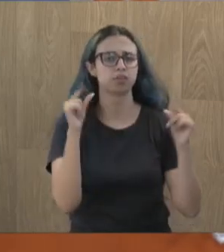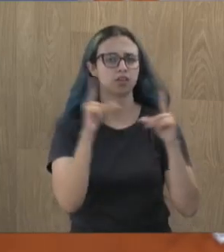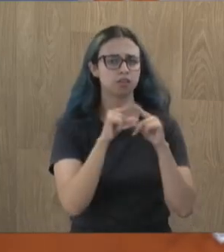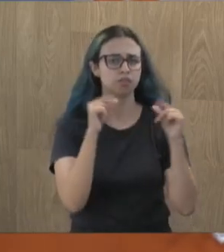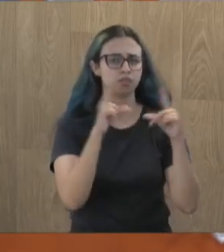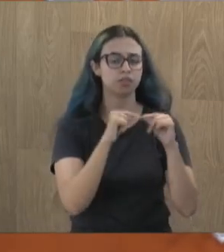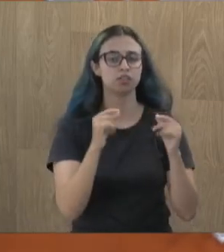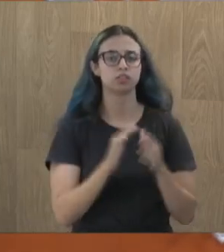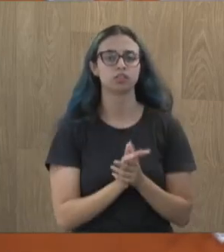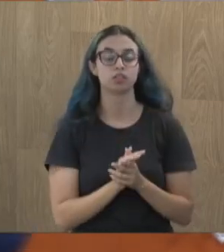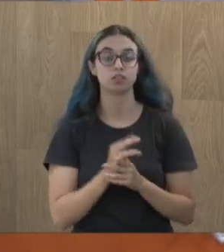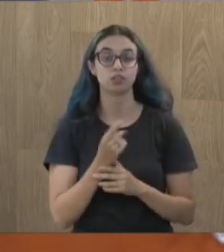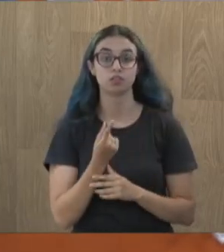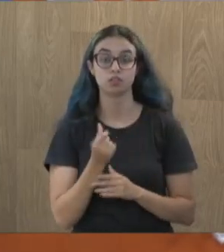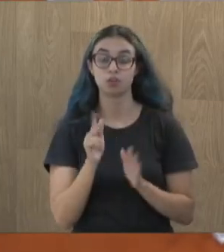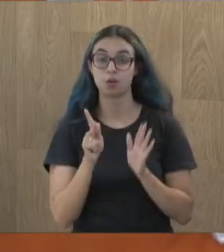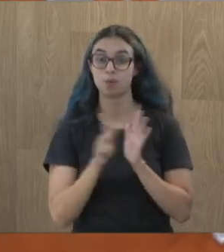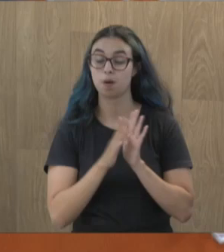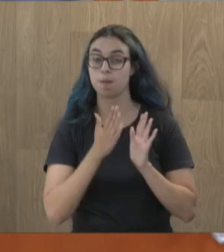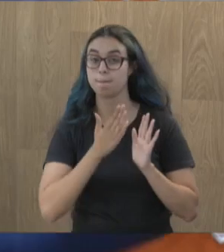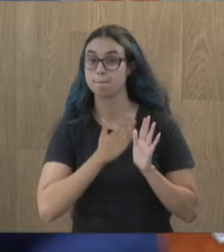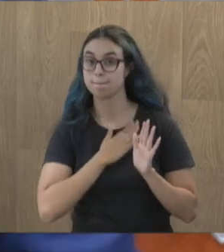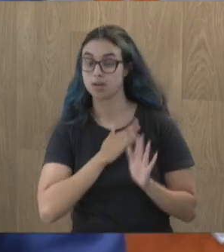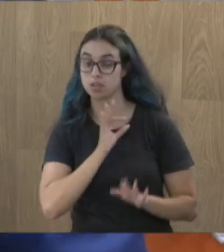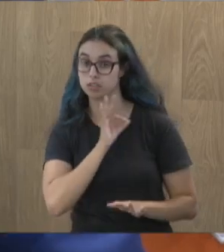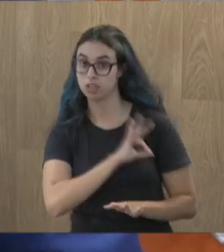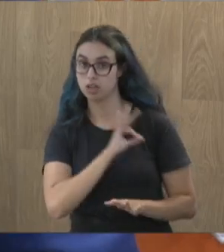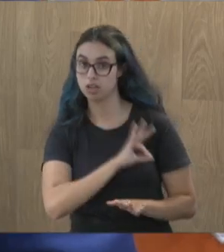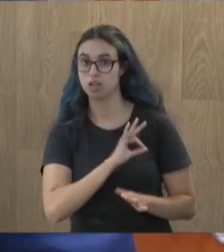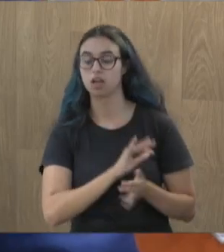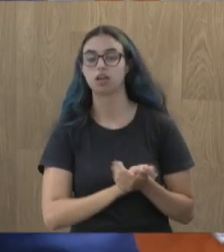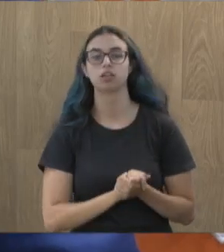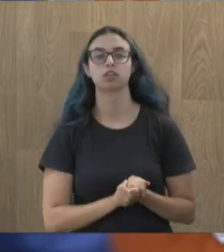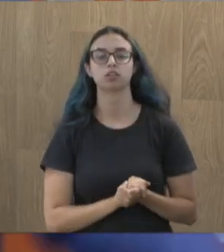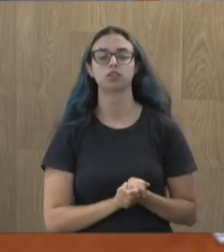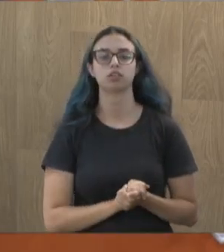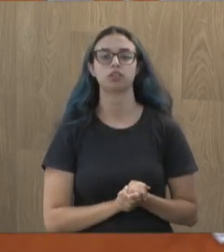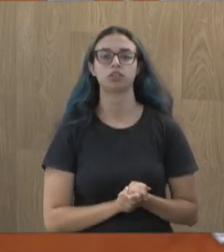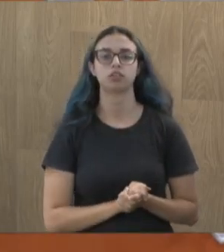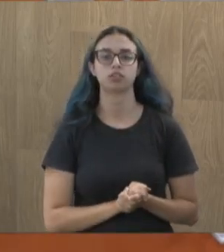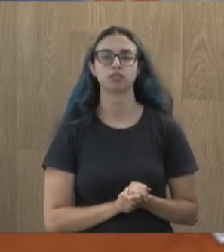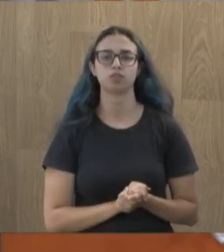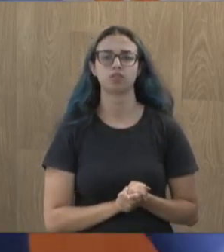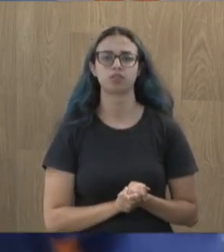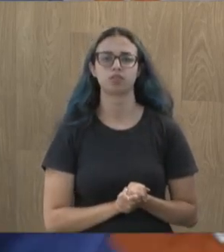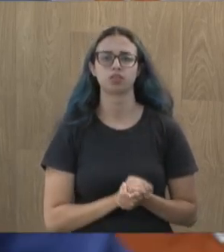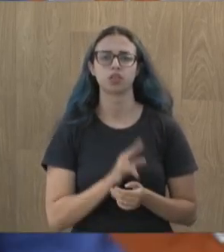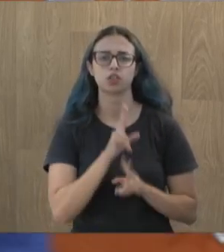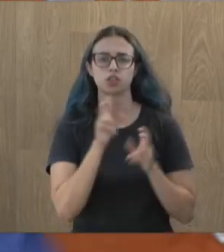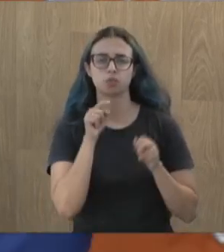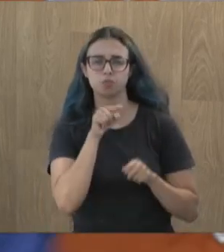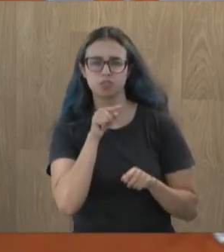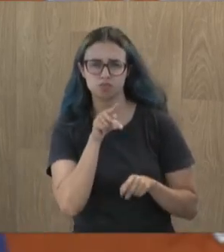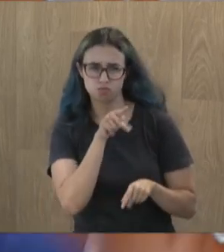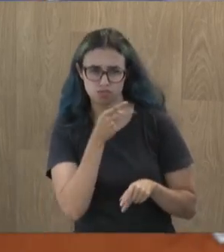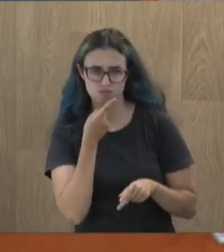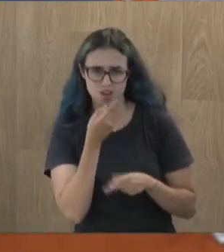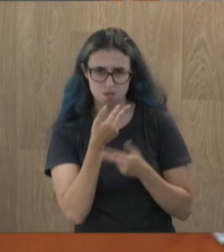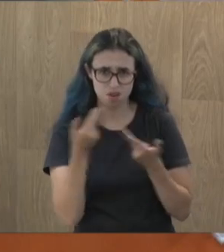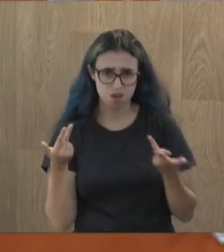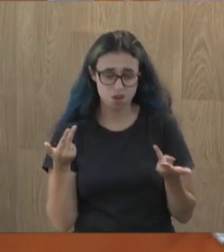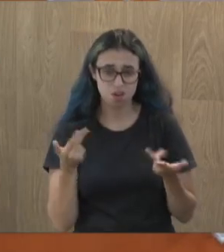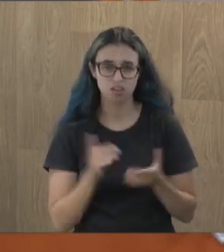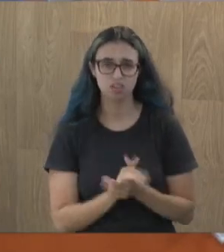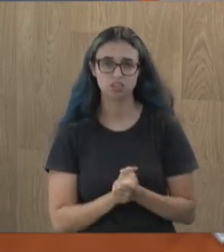ganho do meu salário e trago recurso pra cá, isso o senhor não fala não, né? Eu